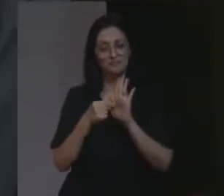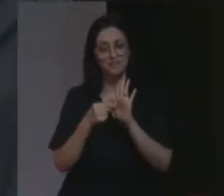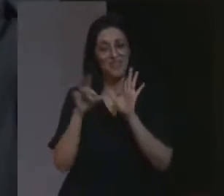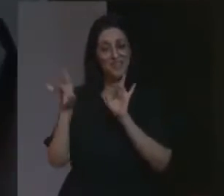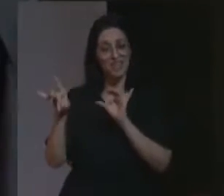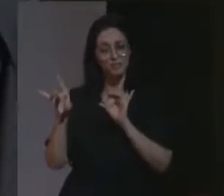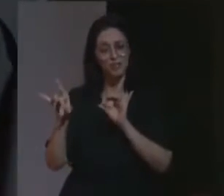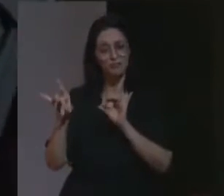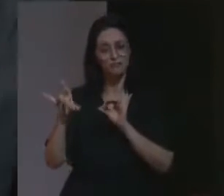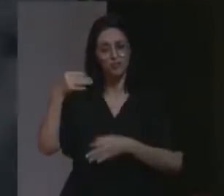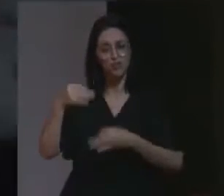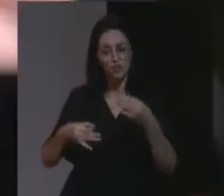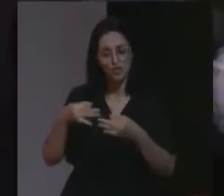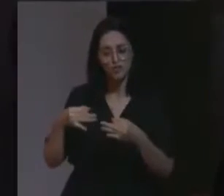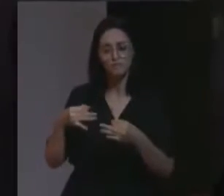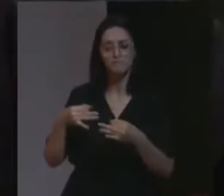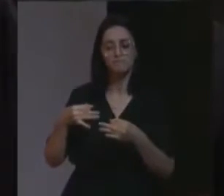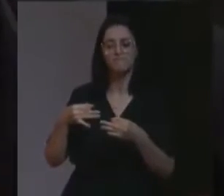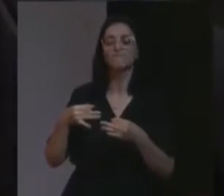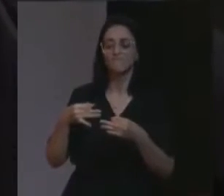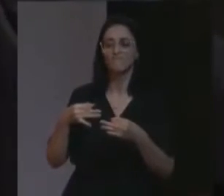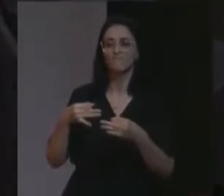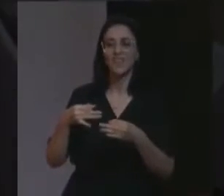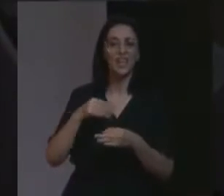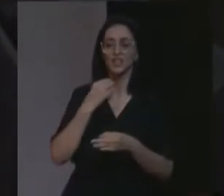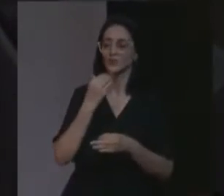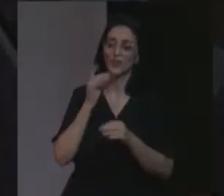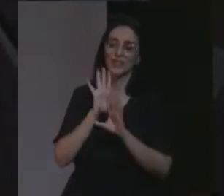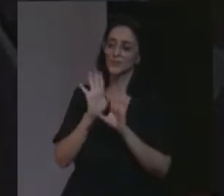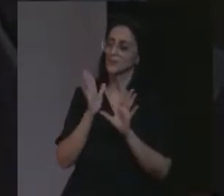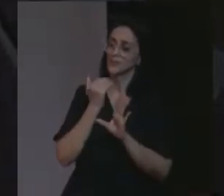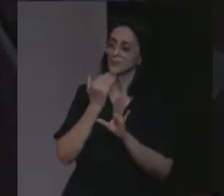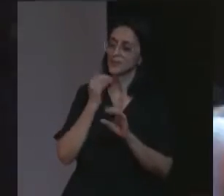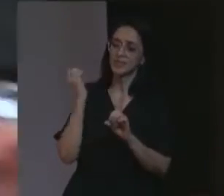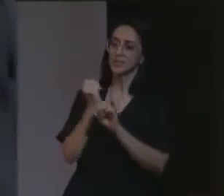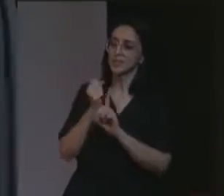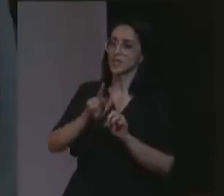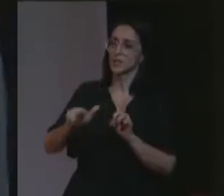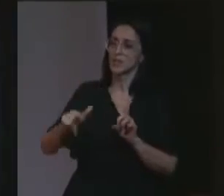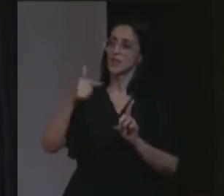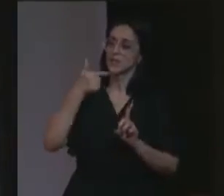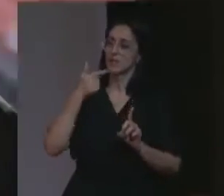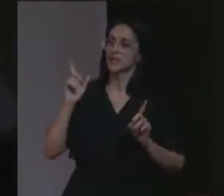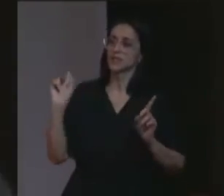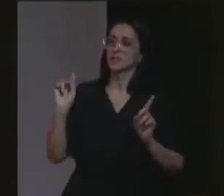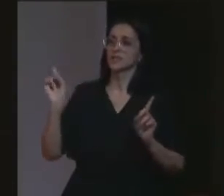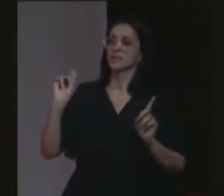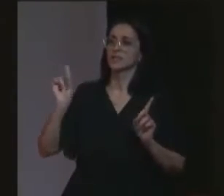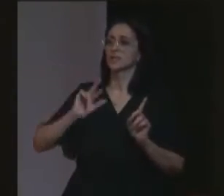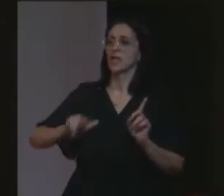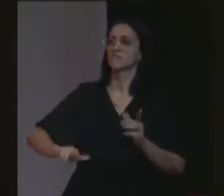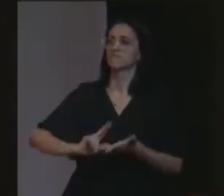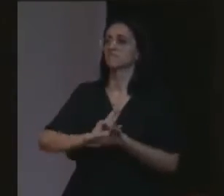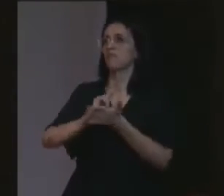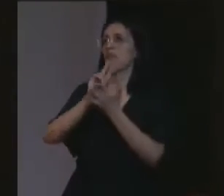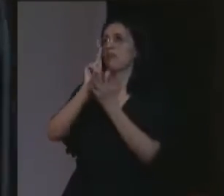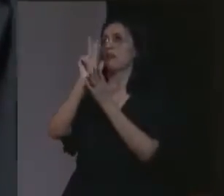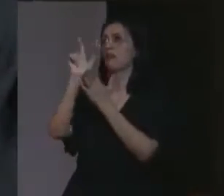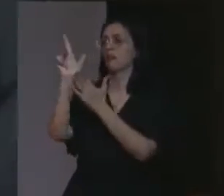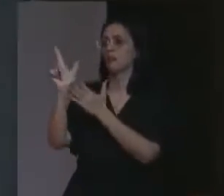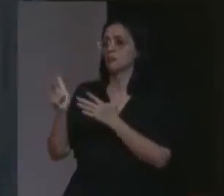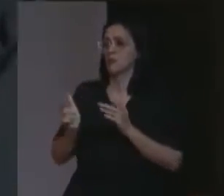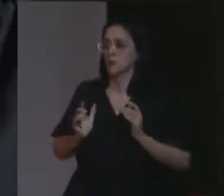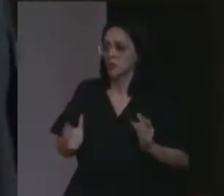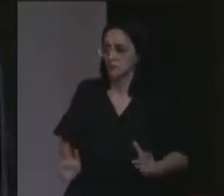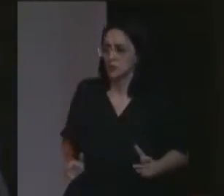tecnicamente, juridicamente. Não há que se falar em genocídio. Há que se falar em uma série de condutas,